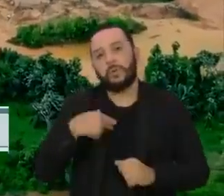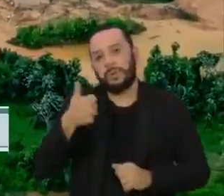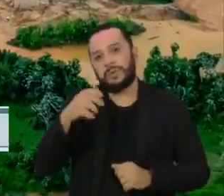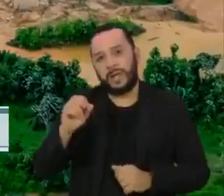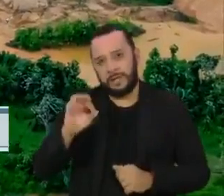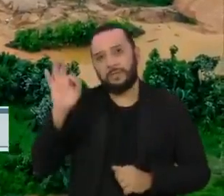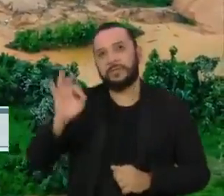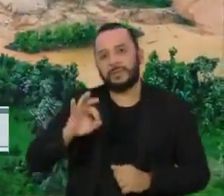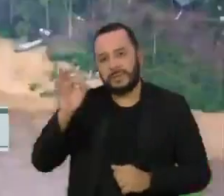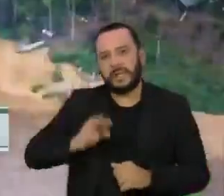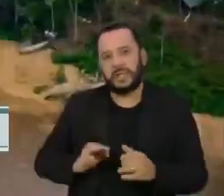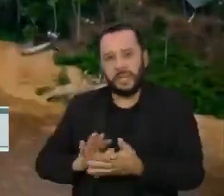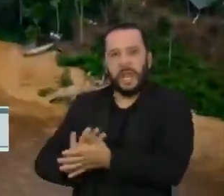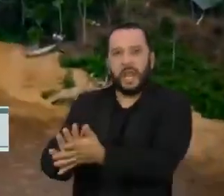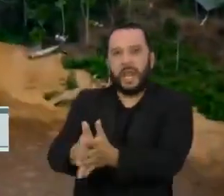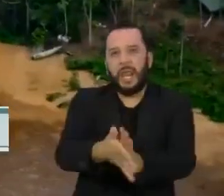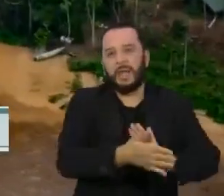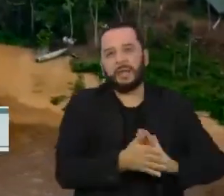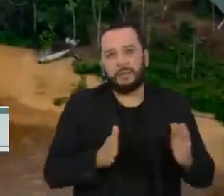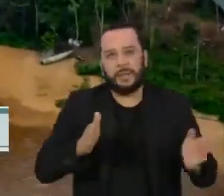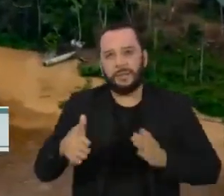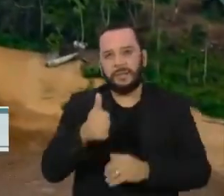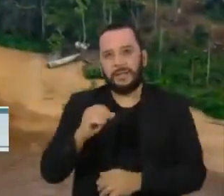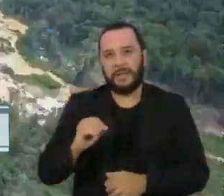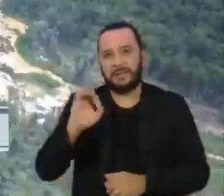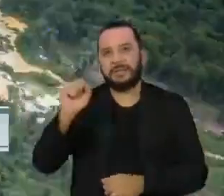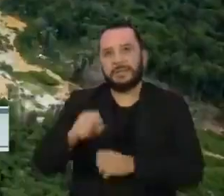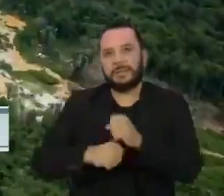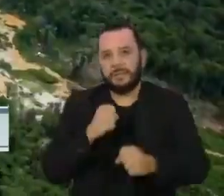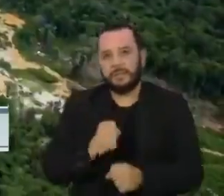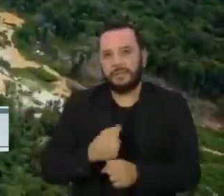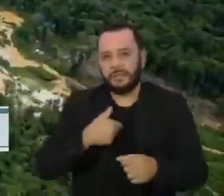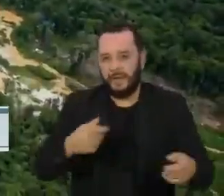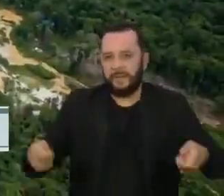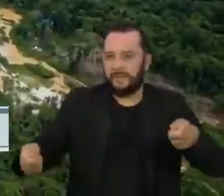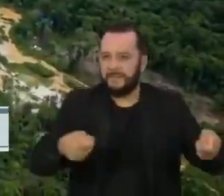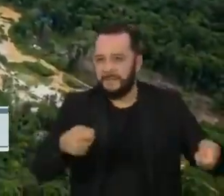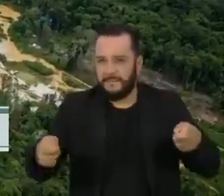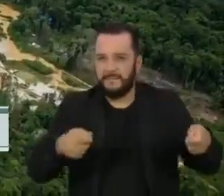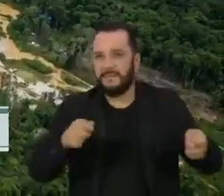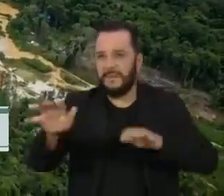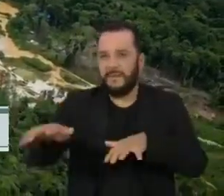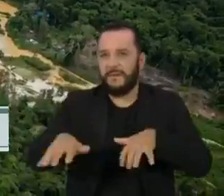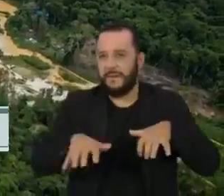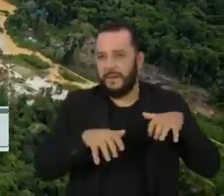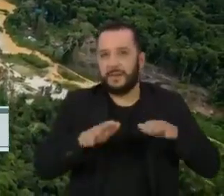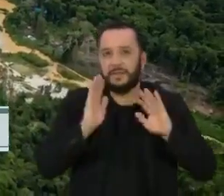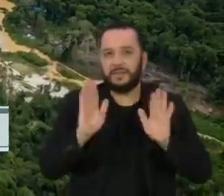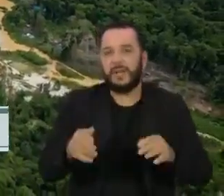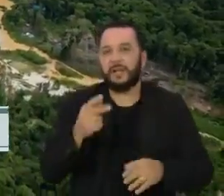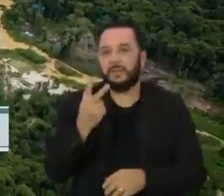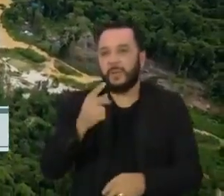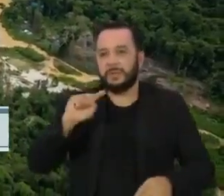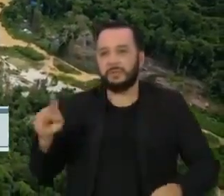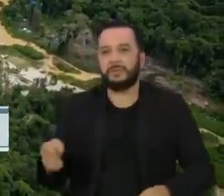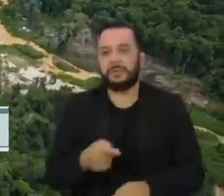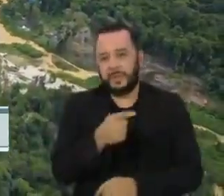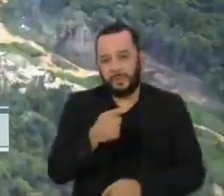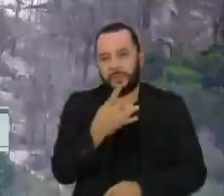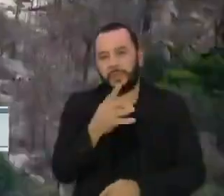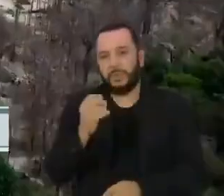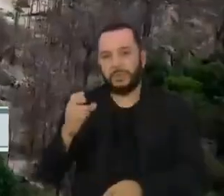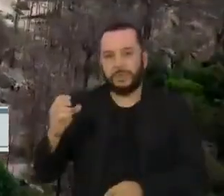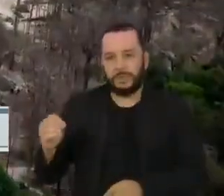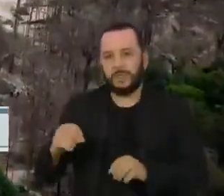que foi desmatado em 10 anos. A mineração ilegal já ocupa o equivalente a 2.400 campos de